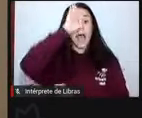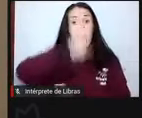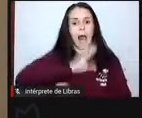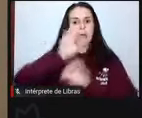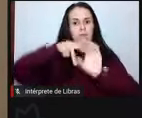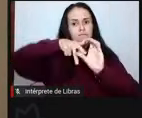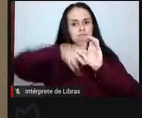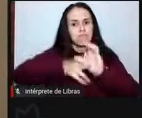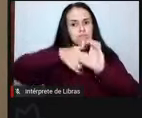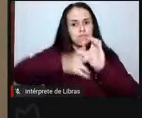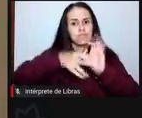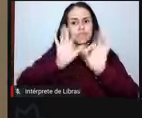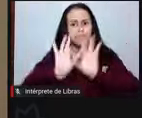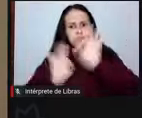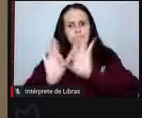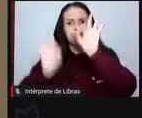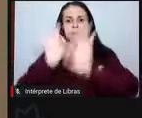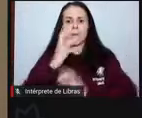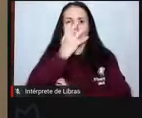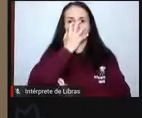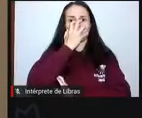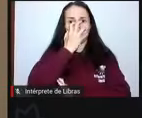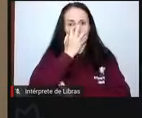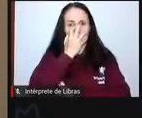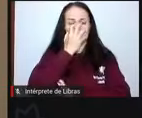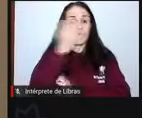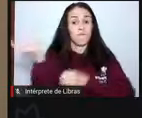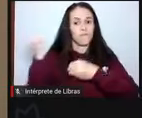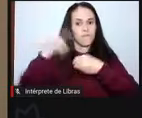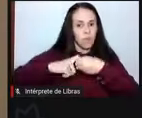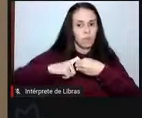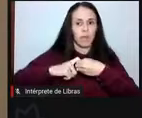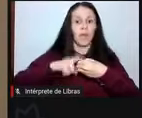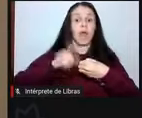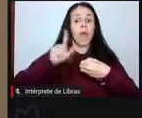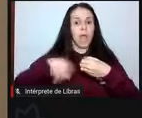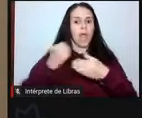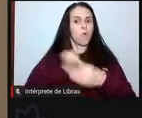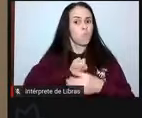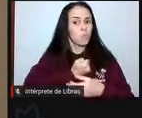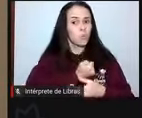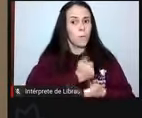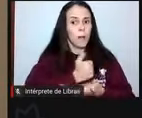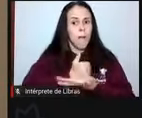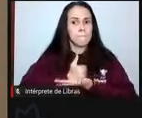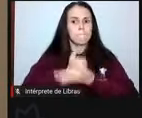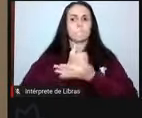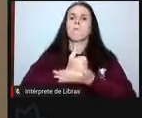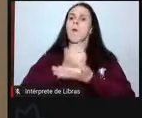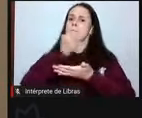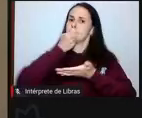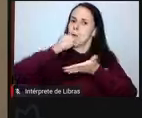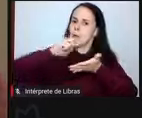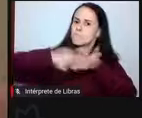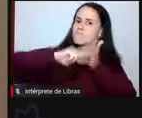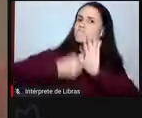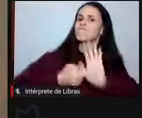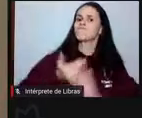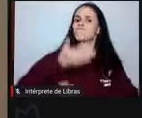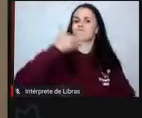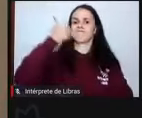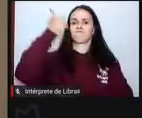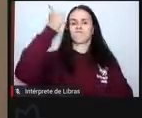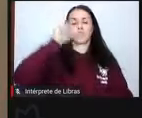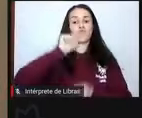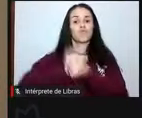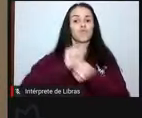recuperação desses respiradores. São números bastante significativos de apoio a esse processo, a produção de EPIs, tudo isso custeado com